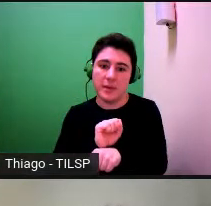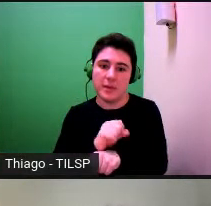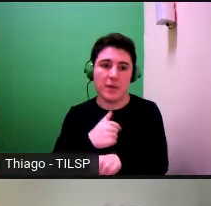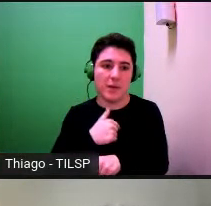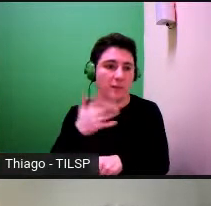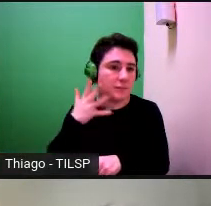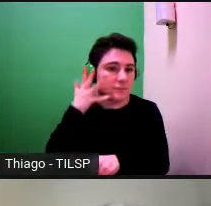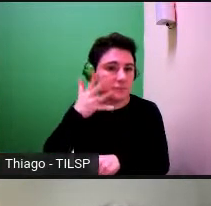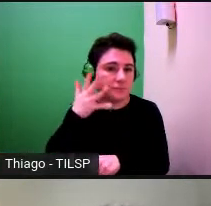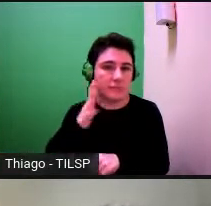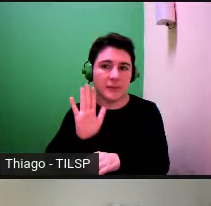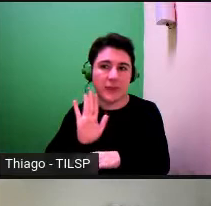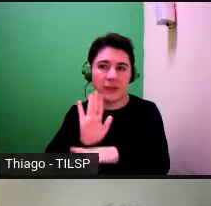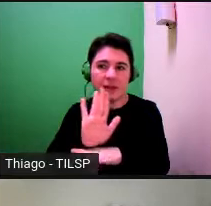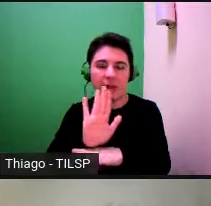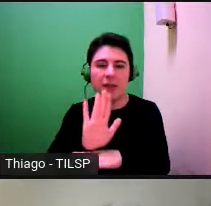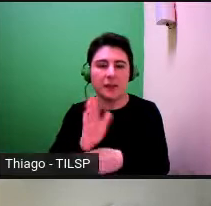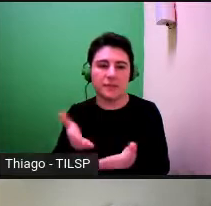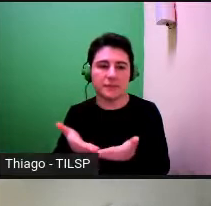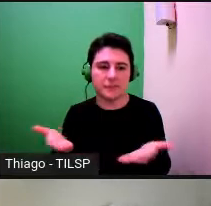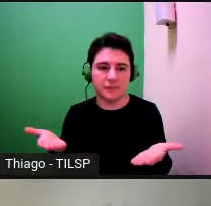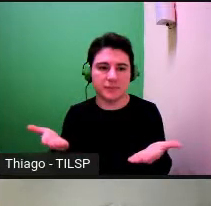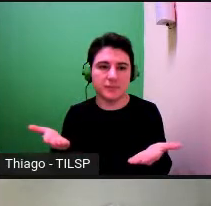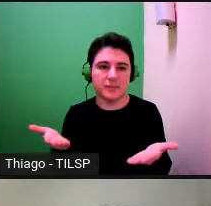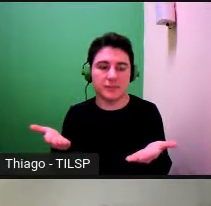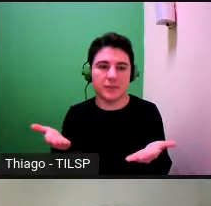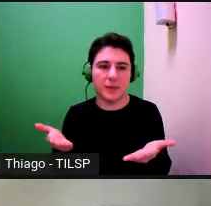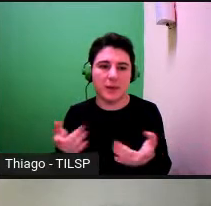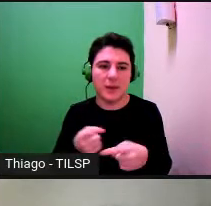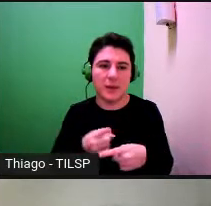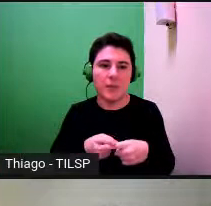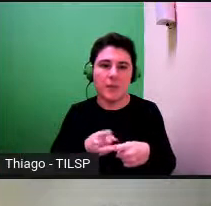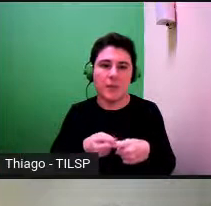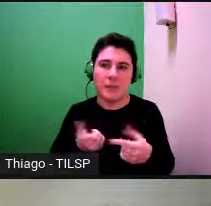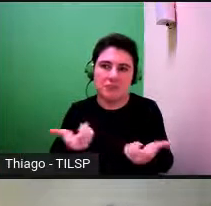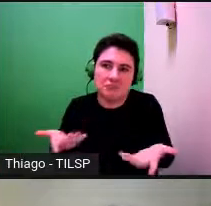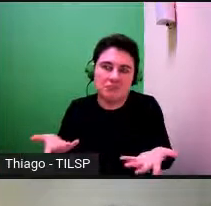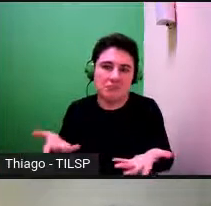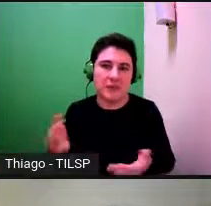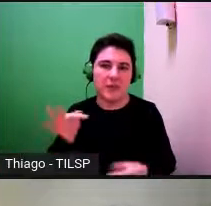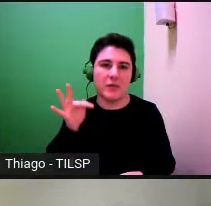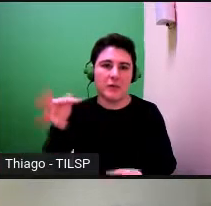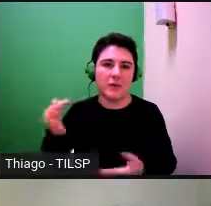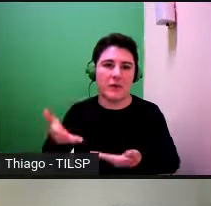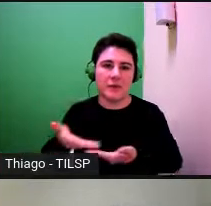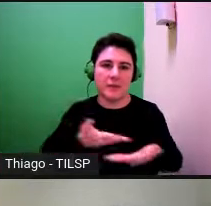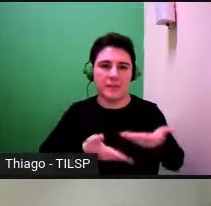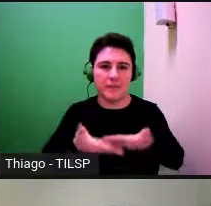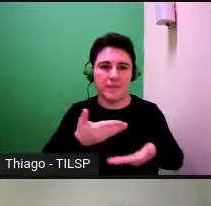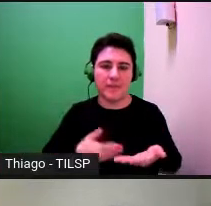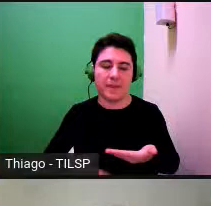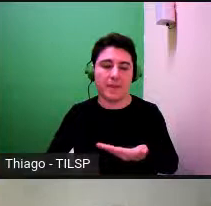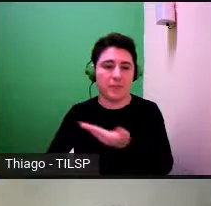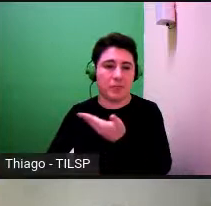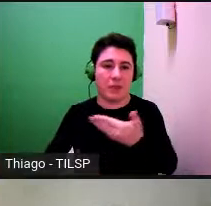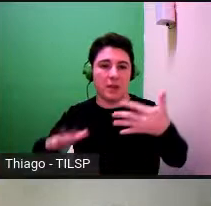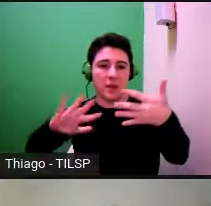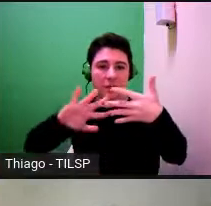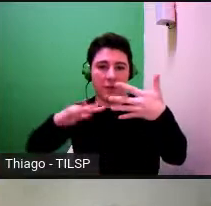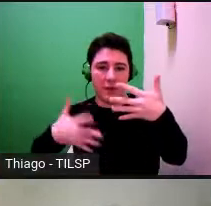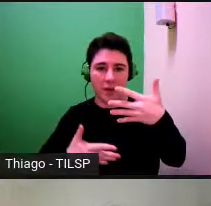possam contribuir de alguma forma para para um enfim para uma partilha para uma reflexão as referências